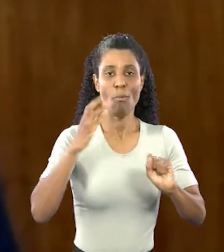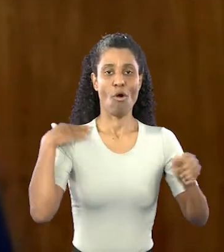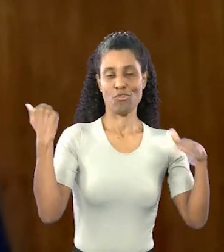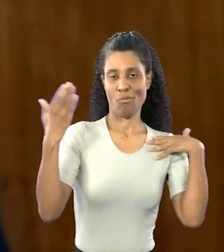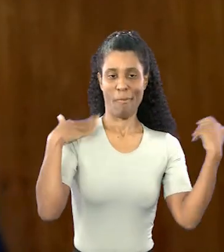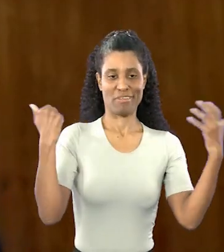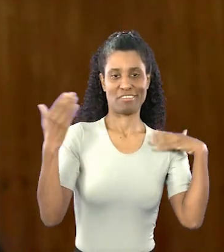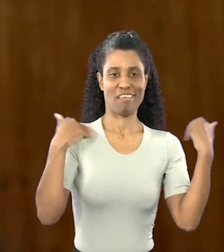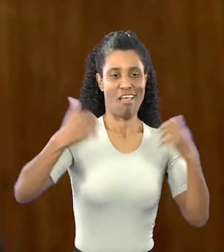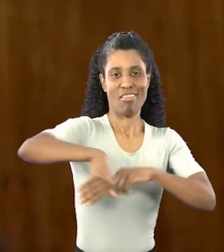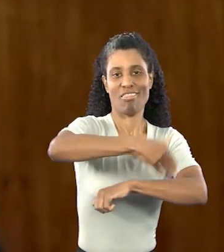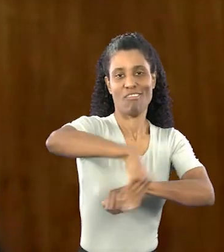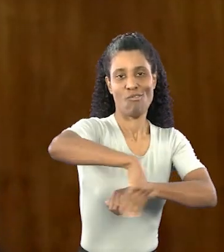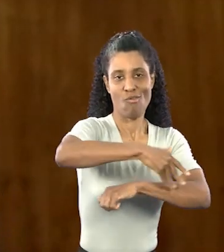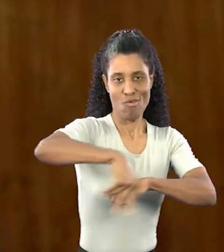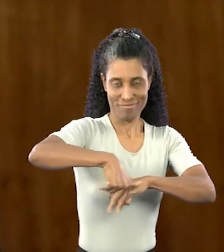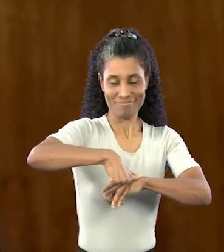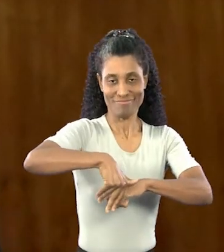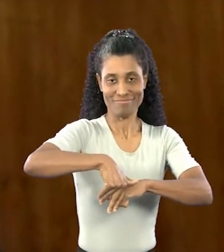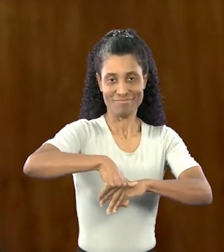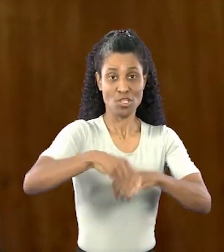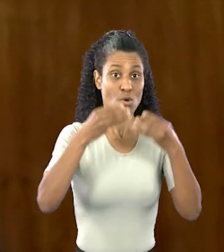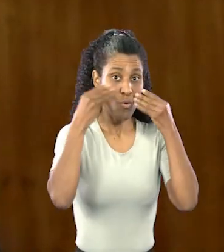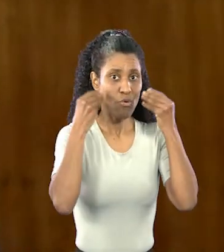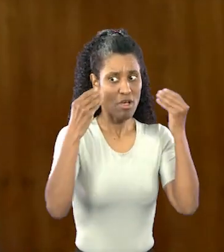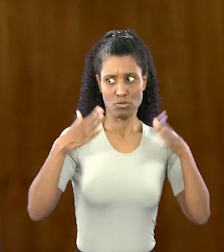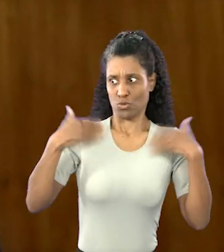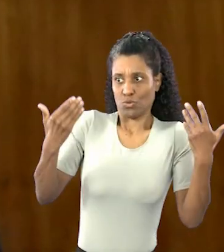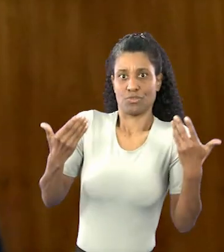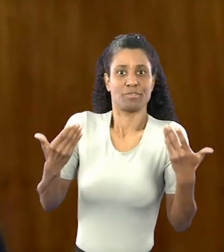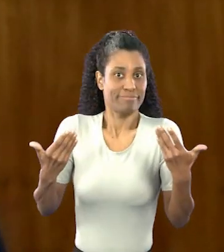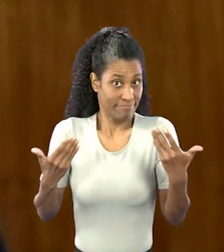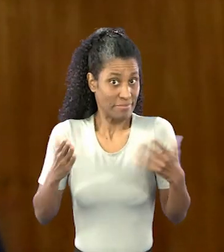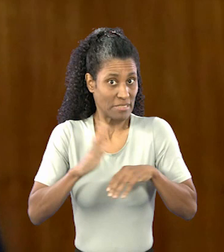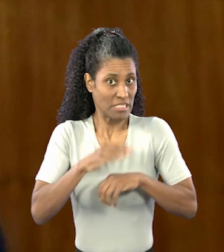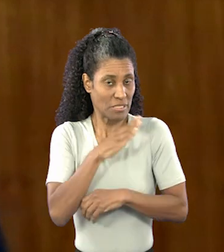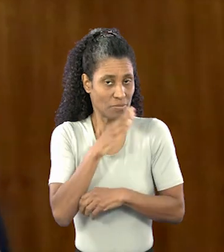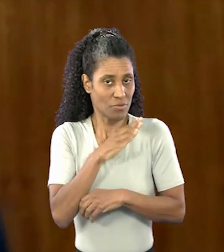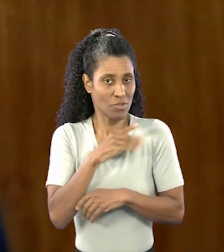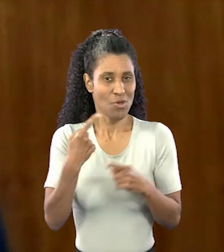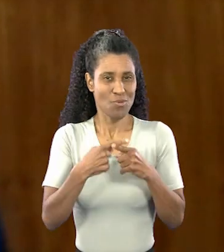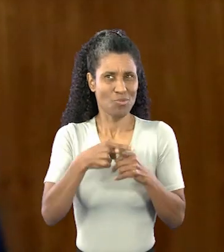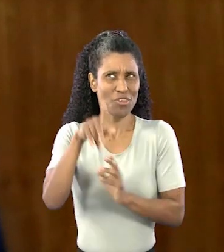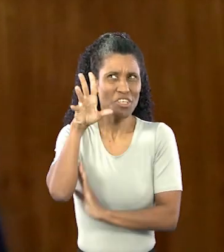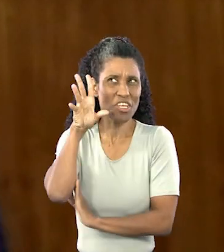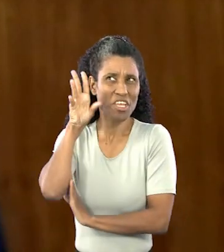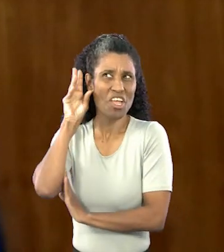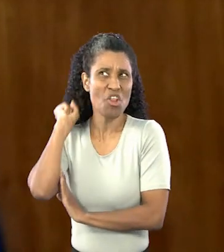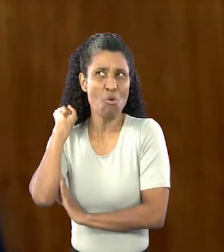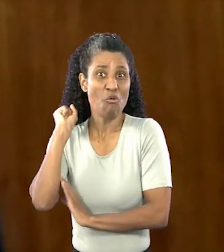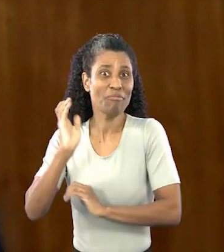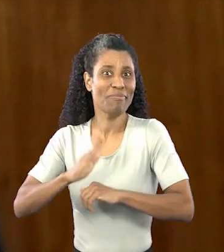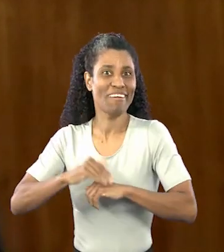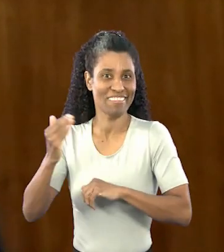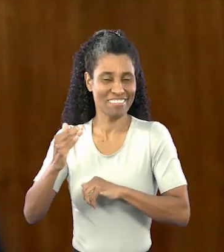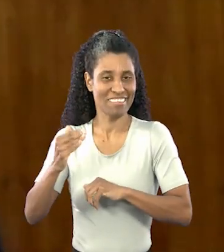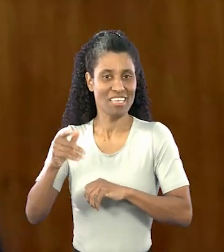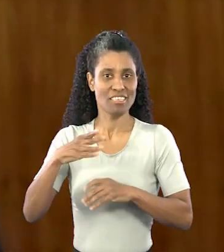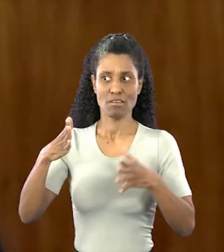às ruas, né? De coleirinha, como acontece com o cão. O gato é mais assustado, ele tem uma audição muito